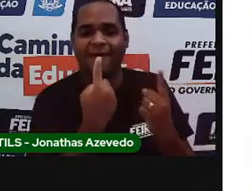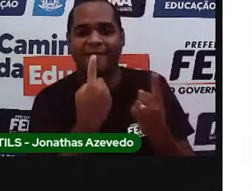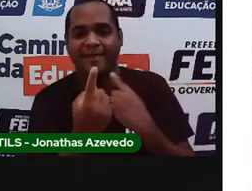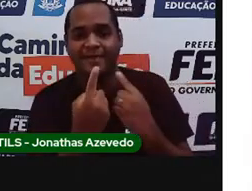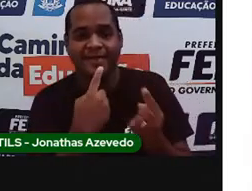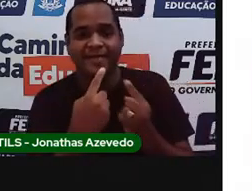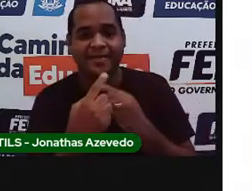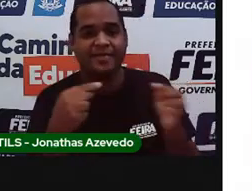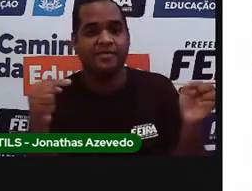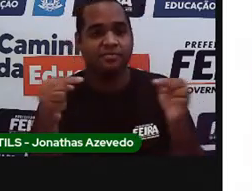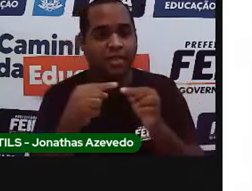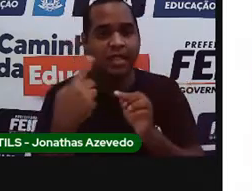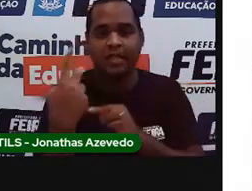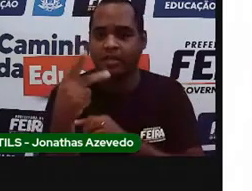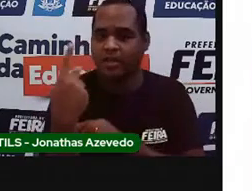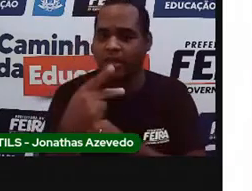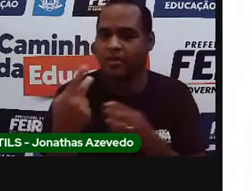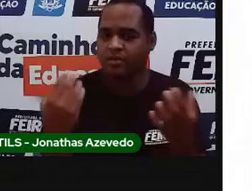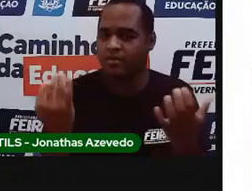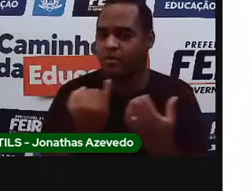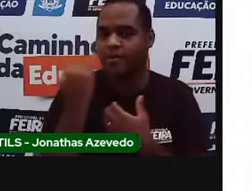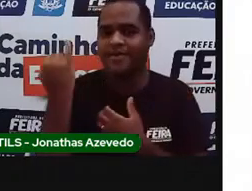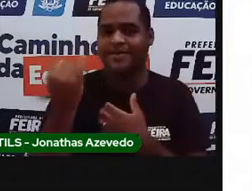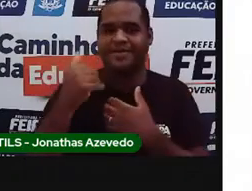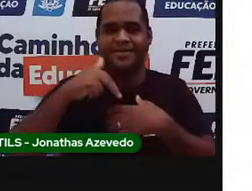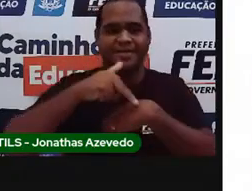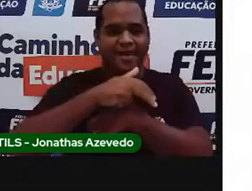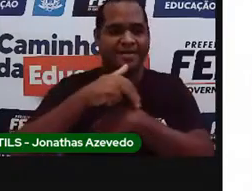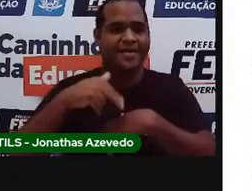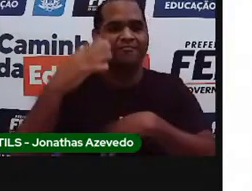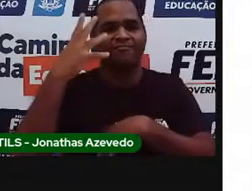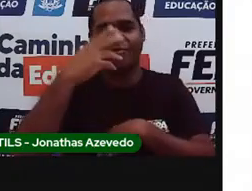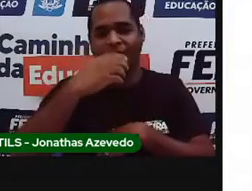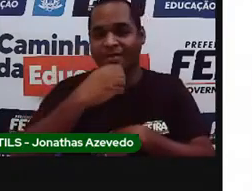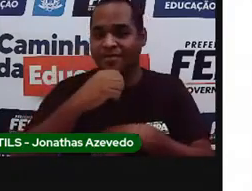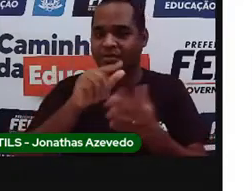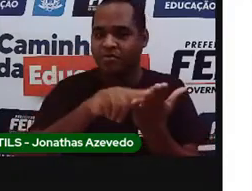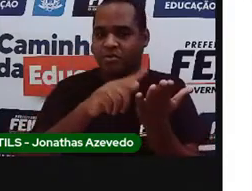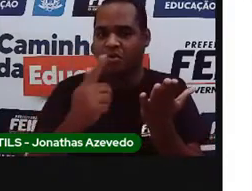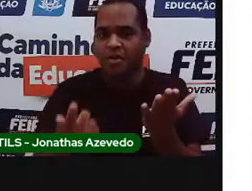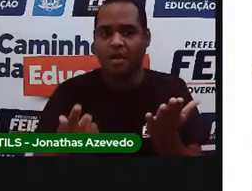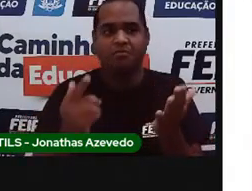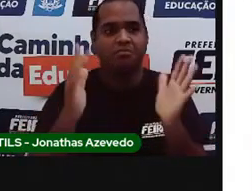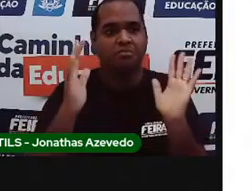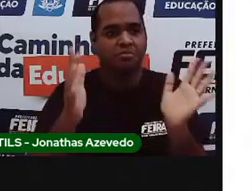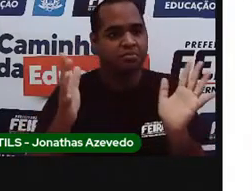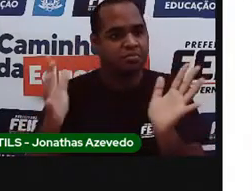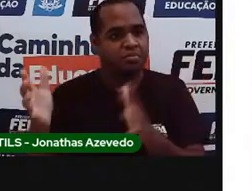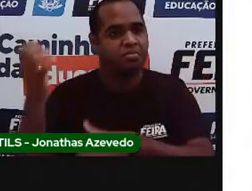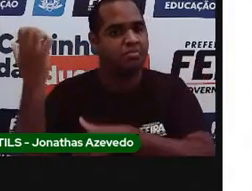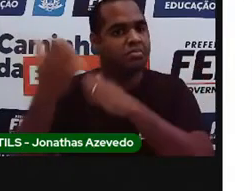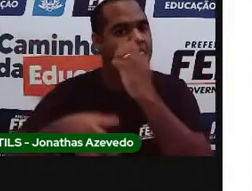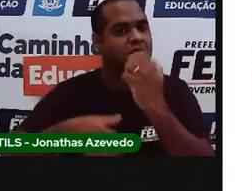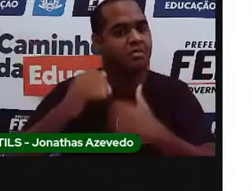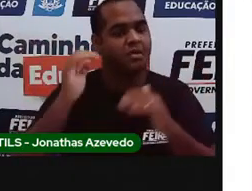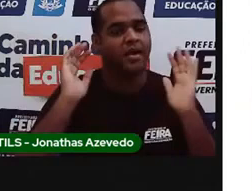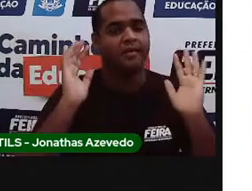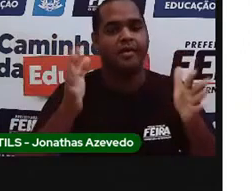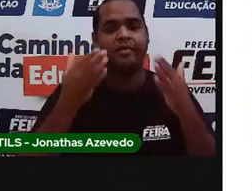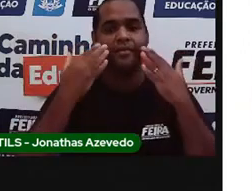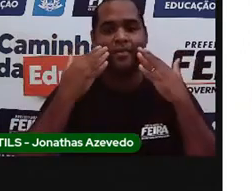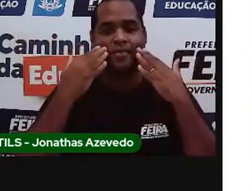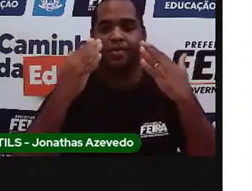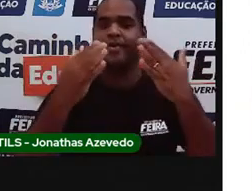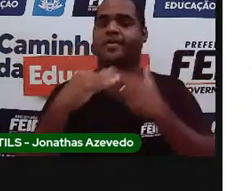E o estilo de dança dela, muito lindo, passou no jornal em cadeia nacional. Isso mostra de